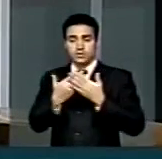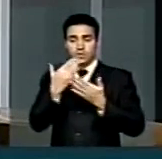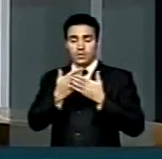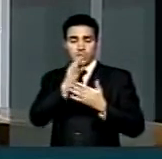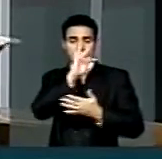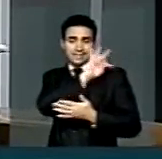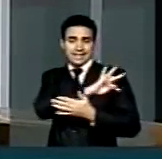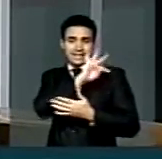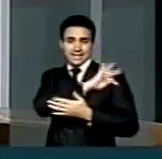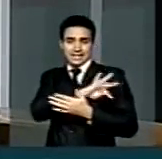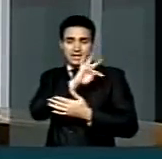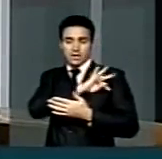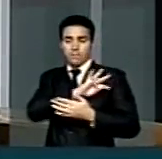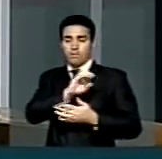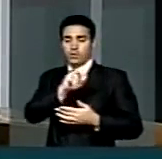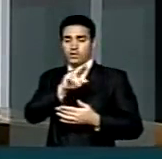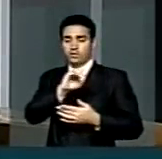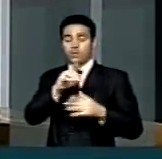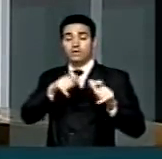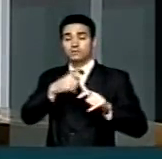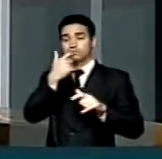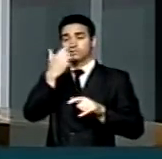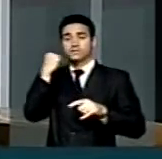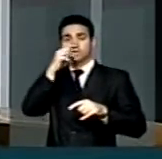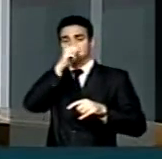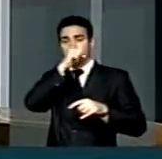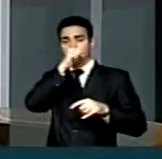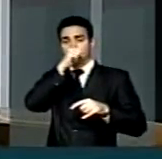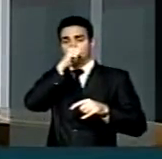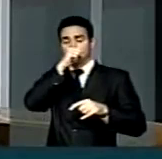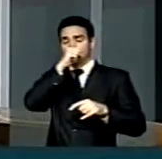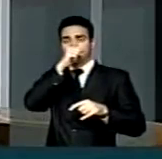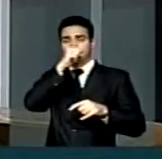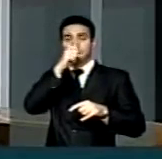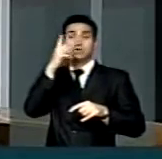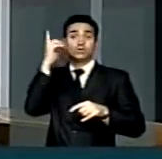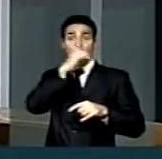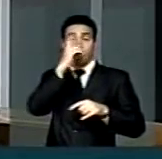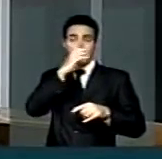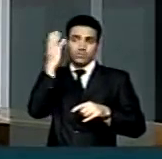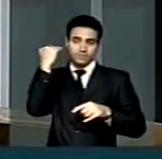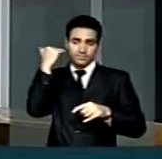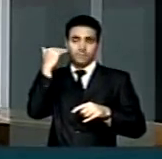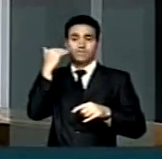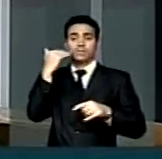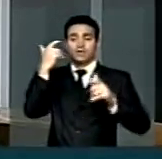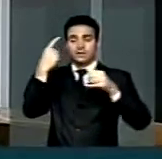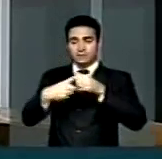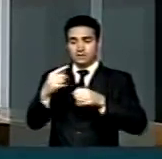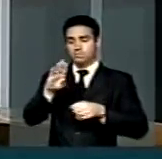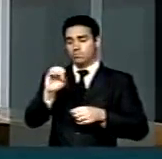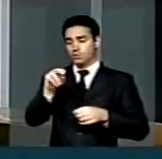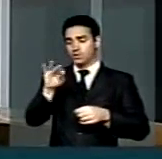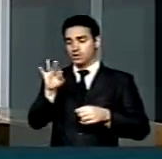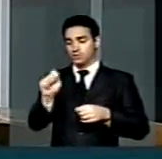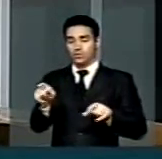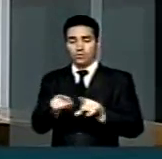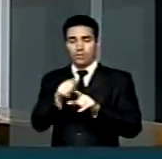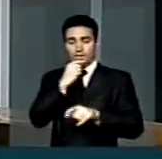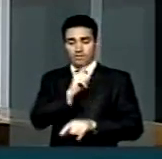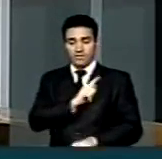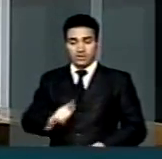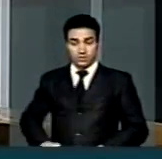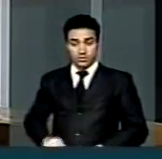de Bonito que ocorreu no último domingo em Bonito. Além da escola técnica, o governador Eduardo Campos